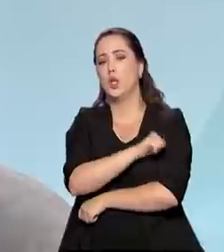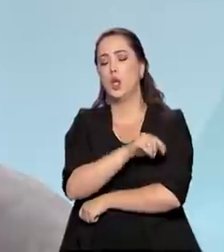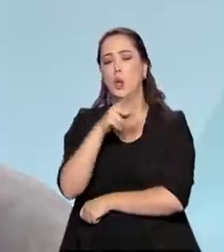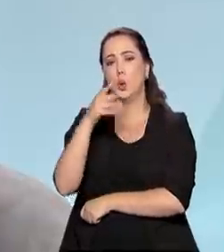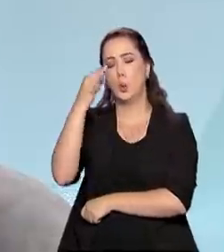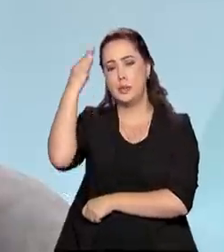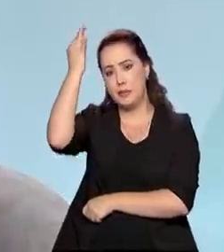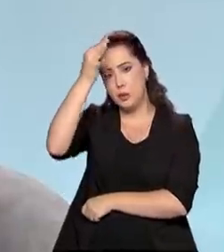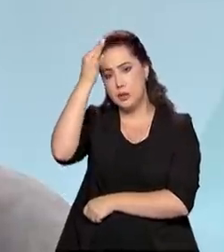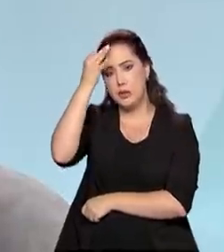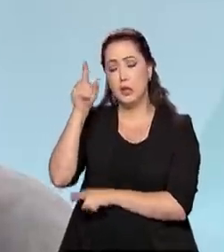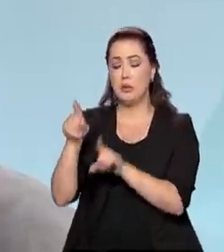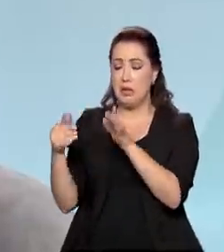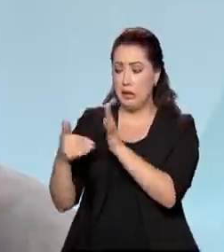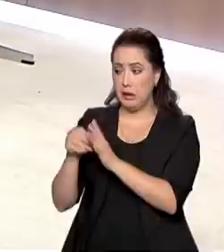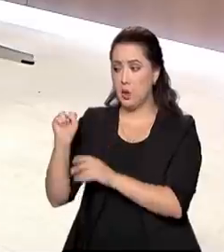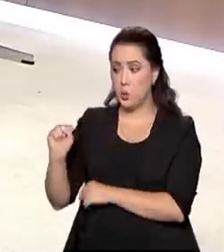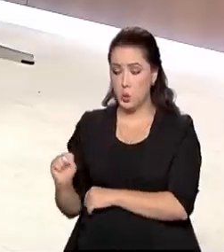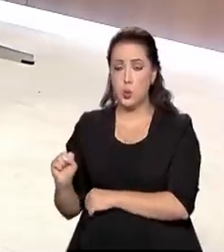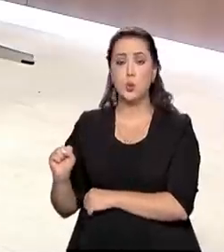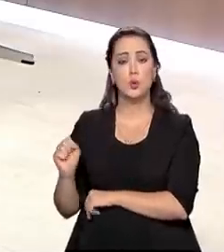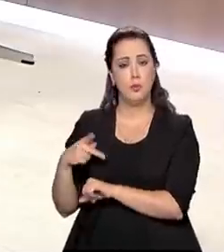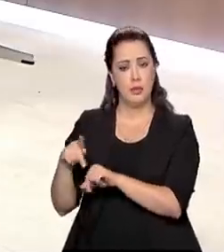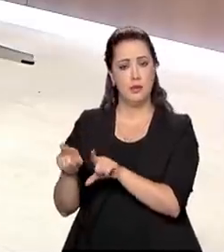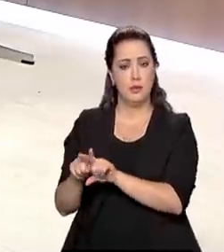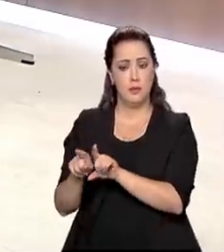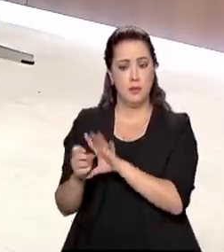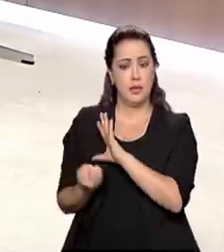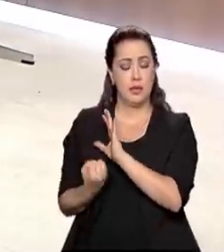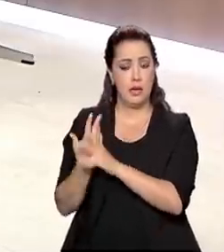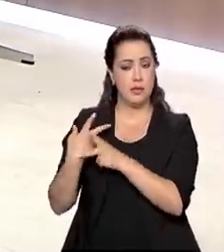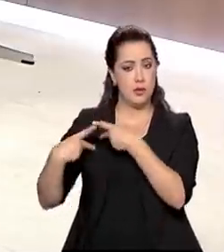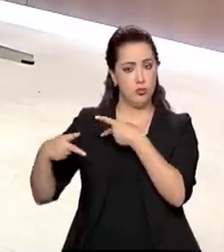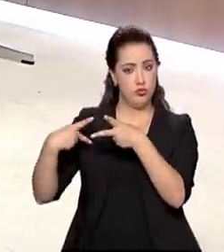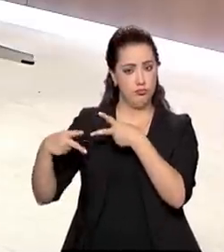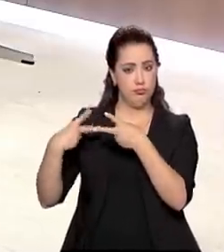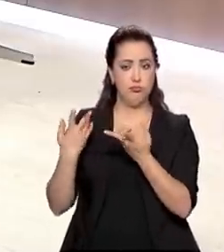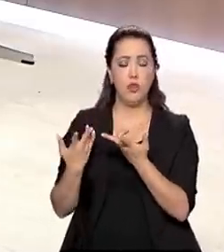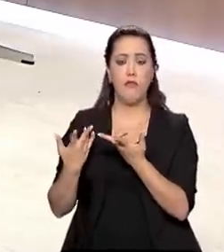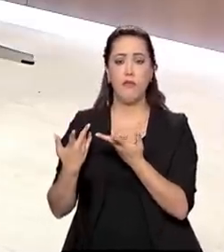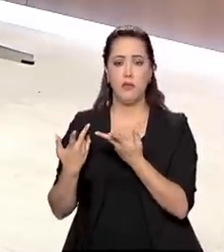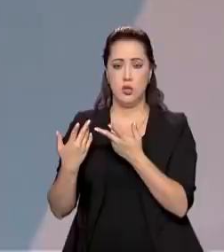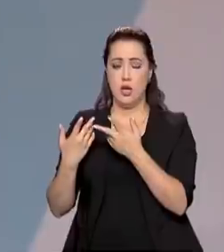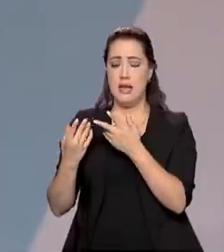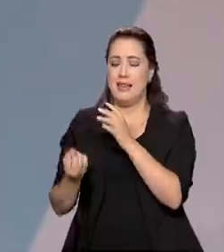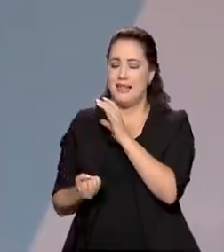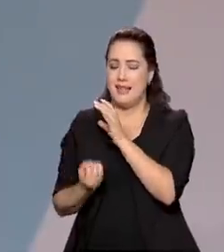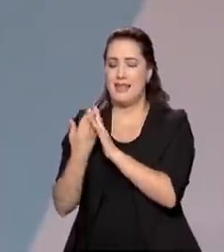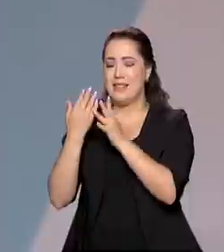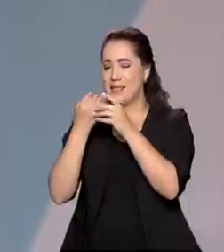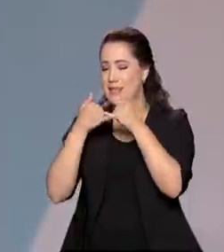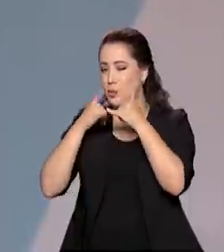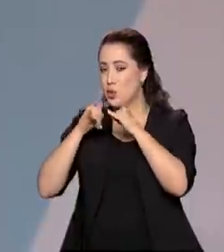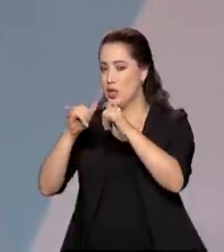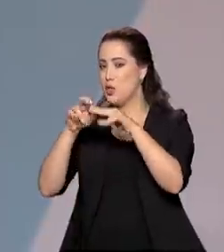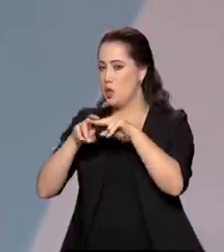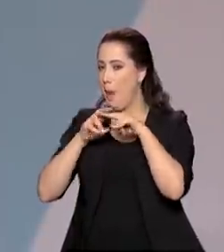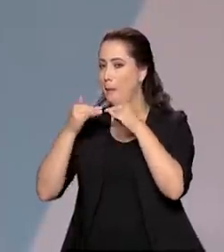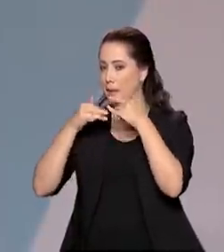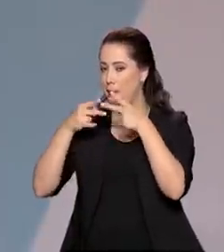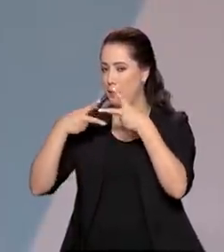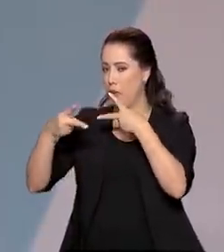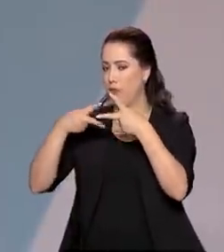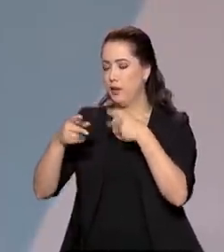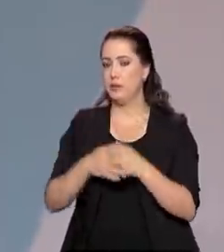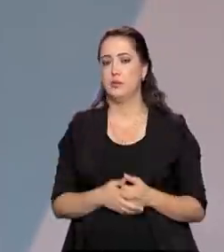e até no sul do país, para a implantação dessa fonte, o uso dessa fonte. O senhor falou da biomassa no primeiro bloco.